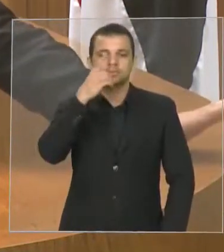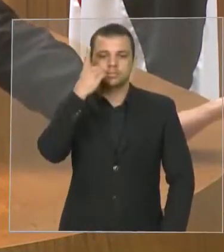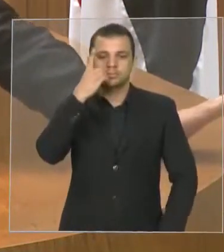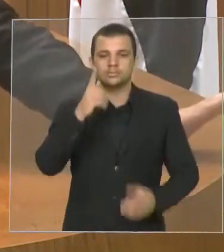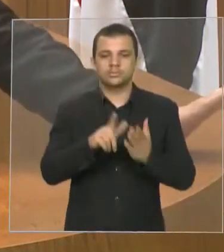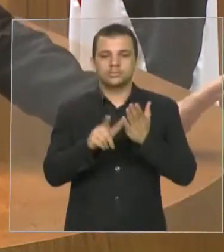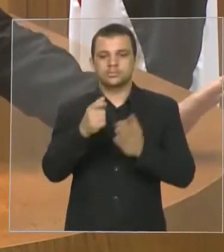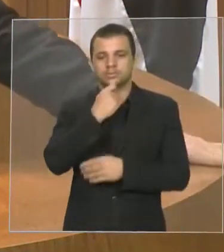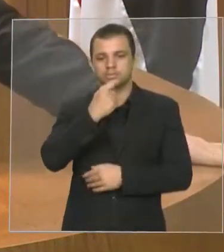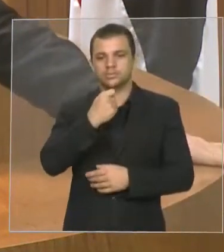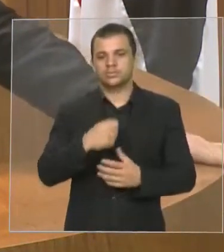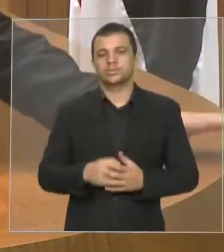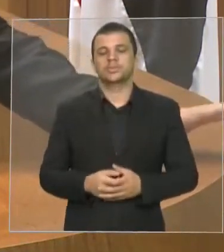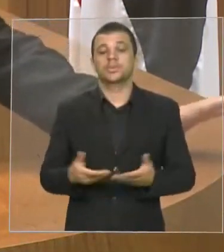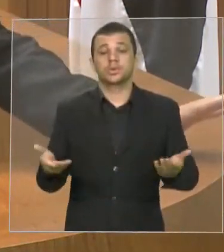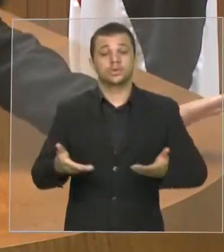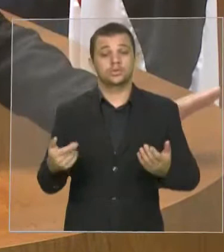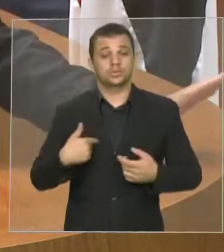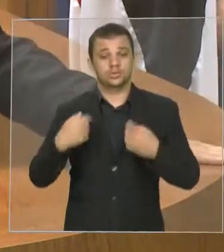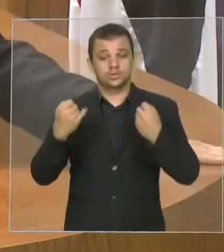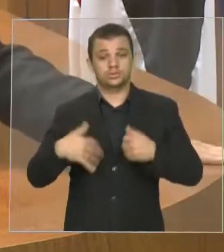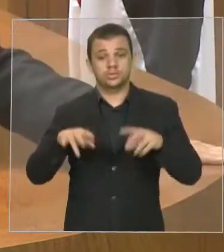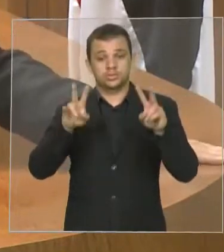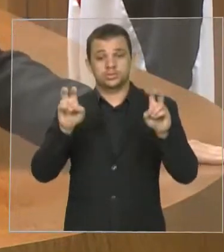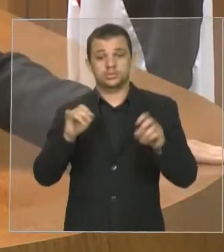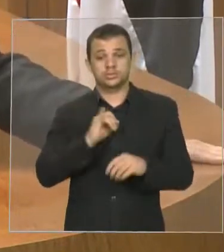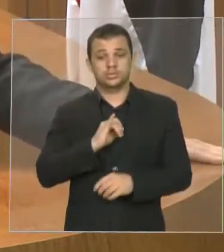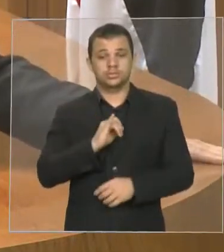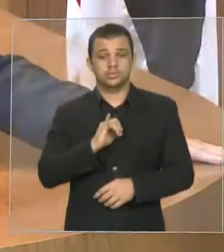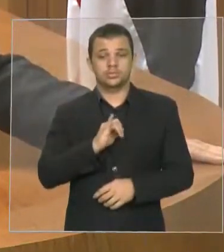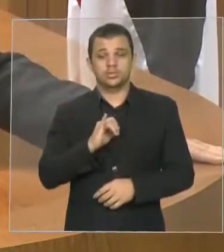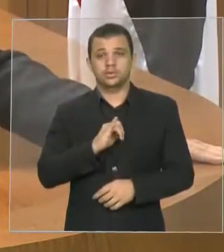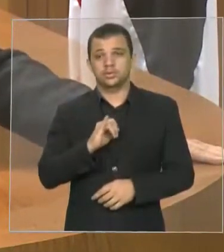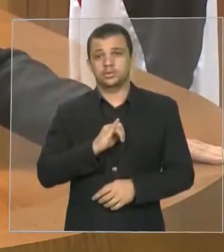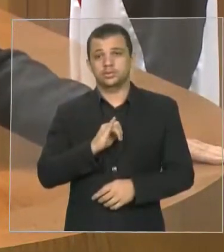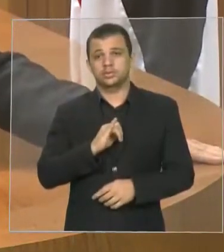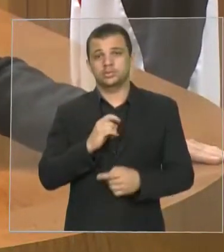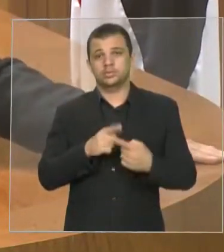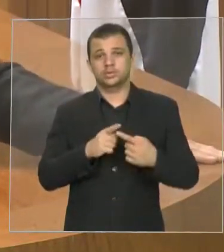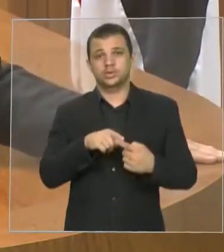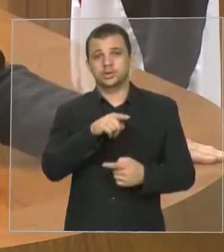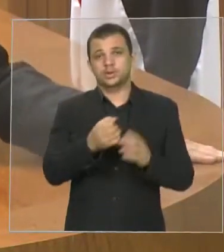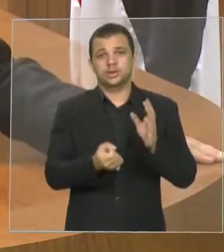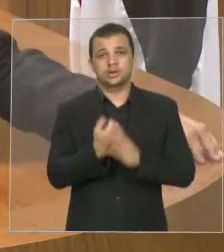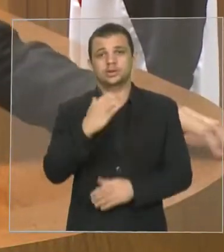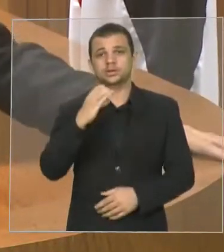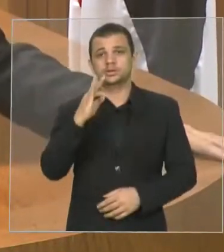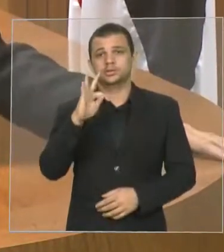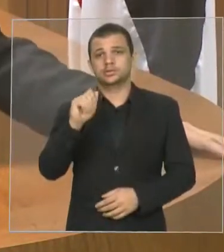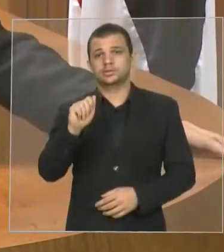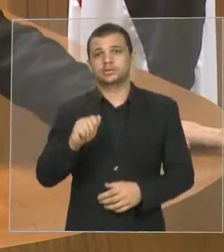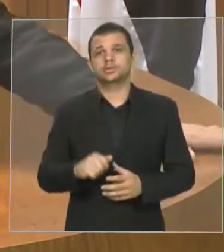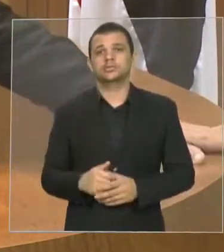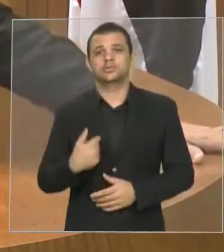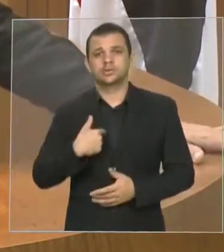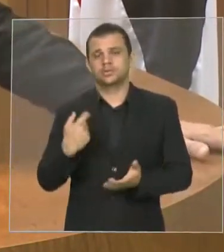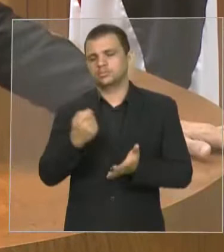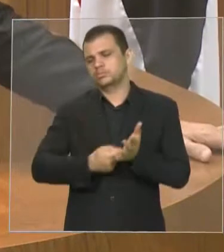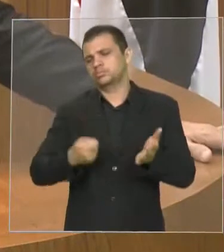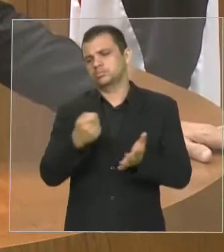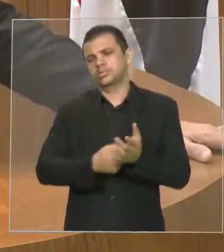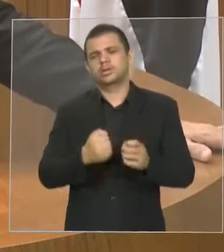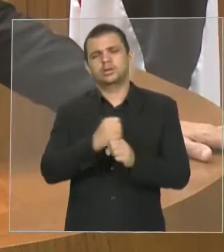assunto de Imperatriz, referente ao Centro Tático Aéreo. É uma luta antiga minha, desde